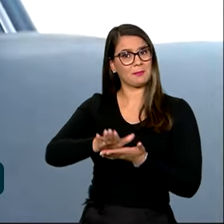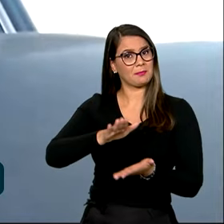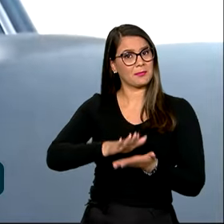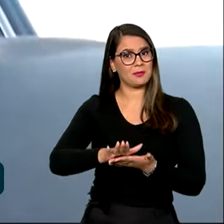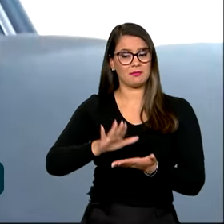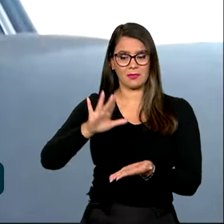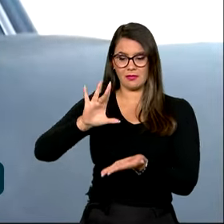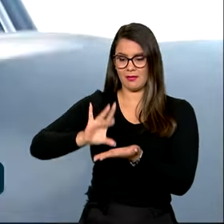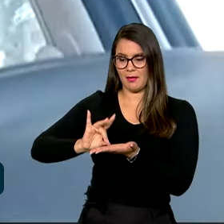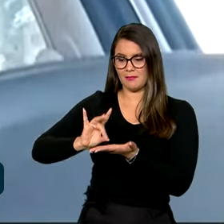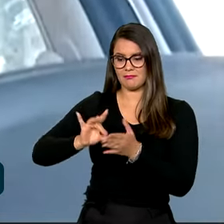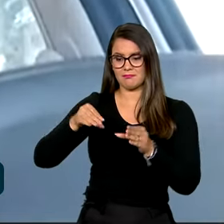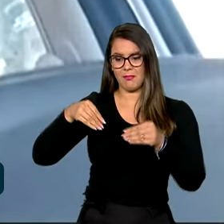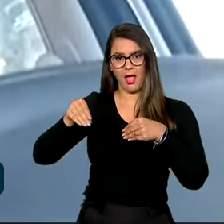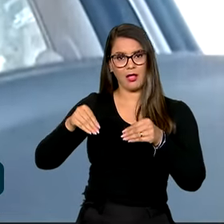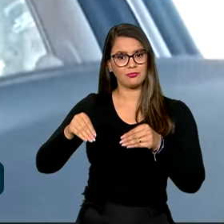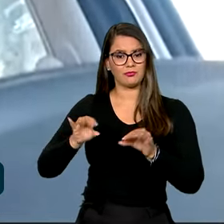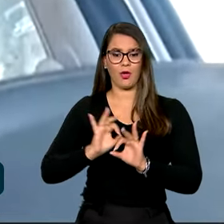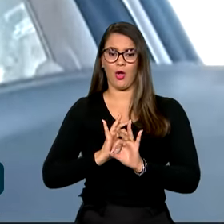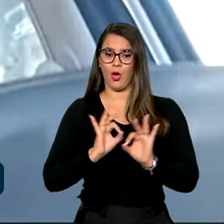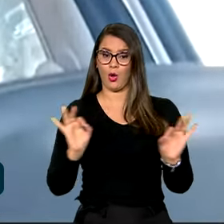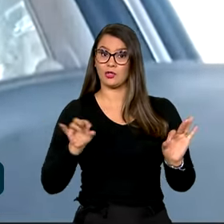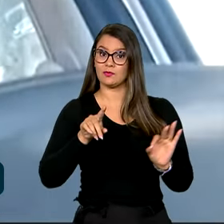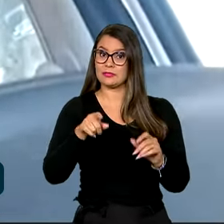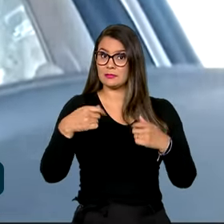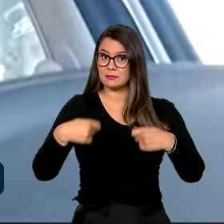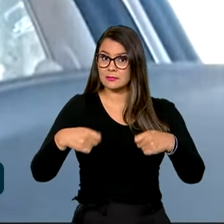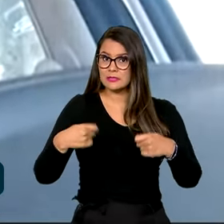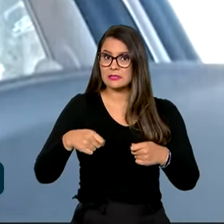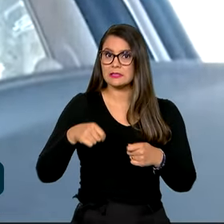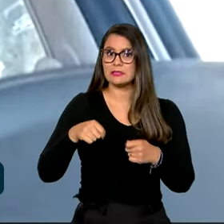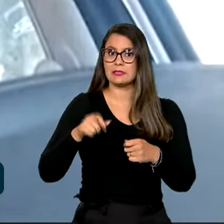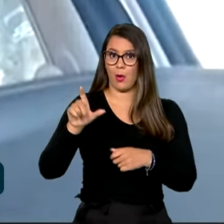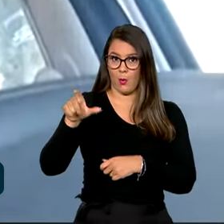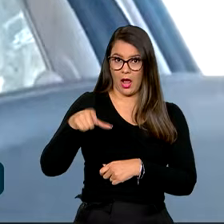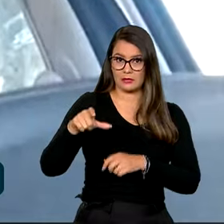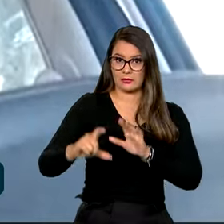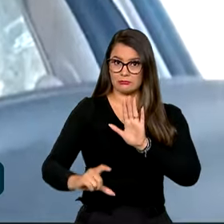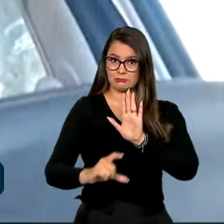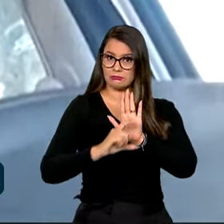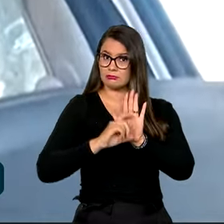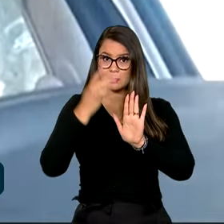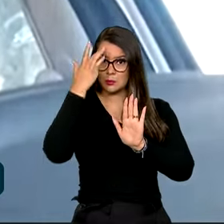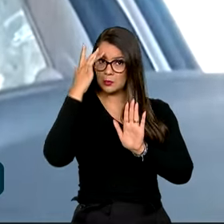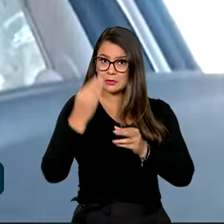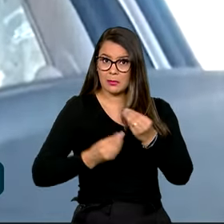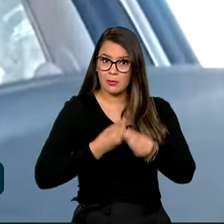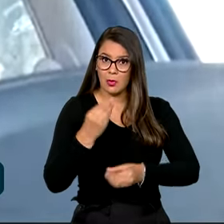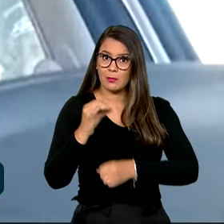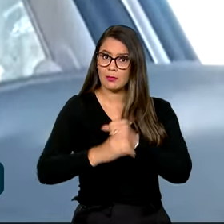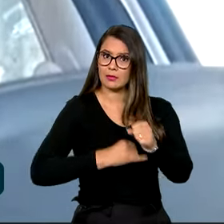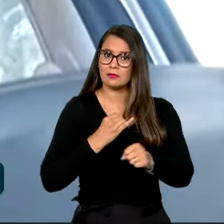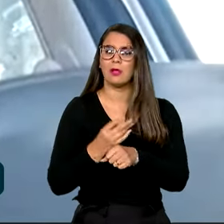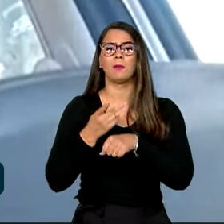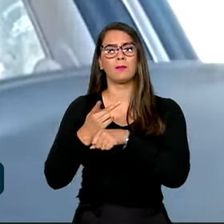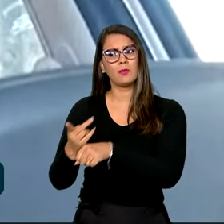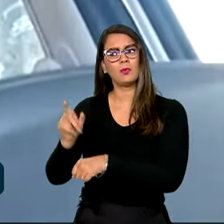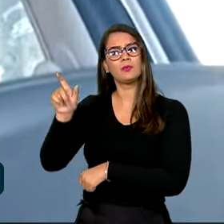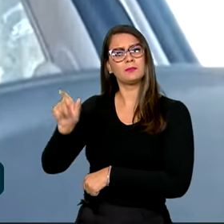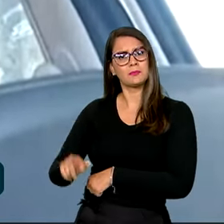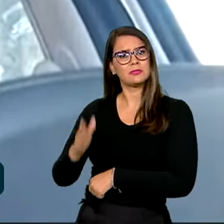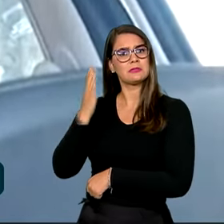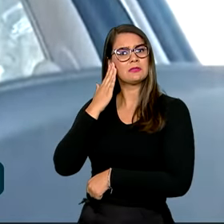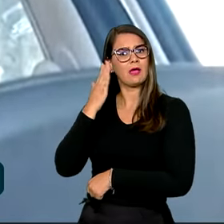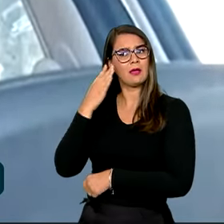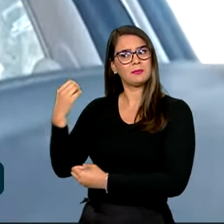e aí fica legalzinho. Se você precisa tirar o cartão de estacionamento e não sabe como fazer na internet, procura alguém que sabe